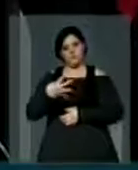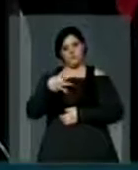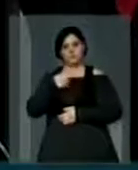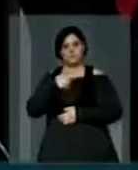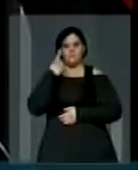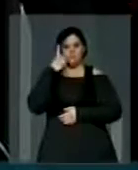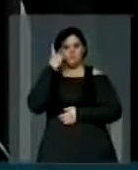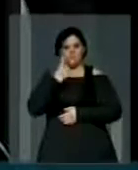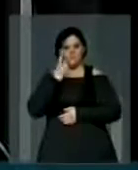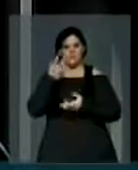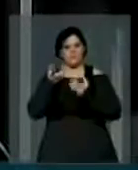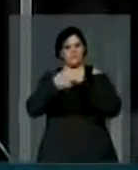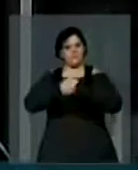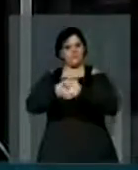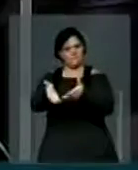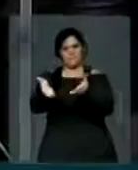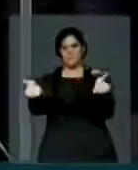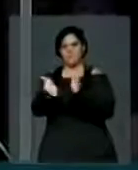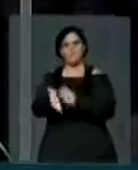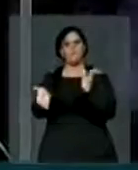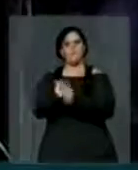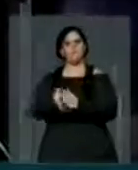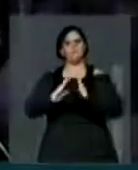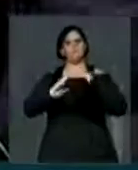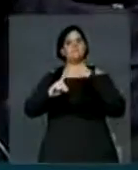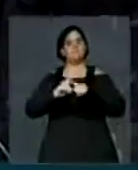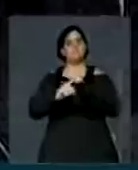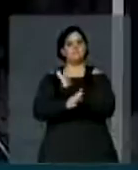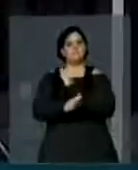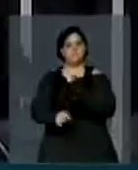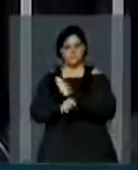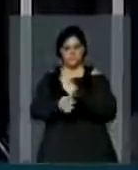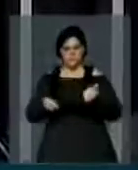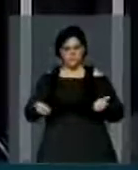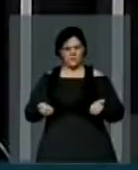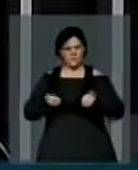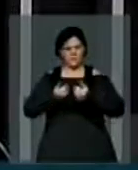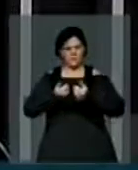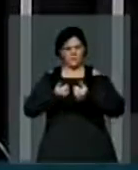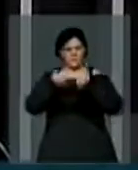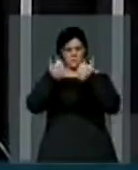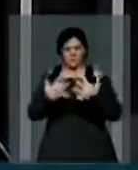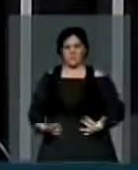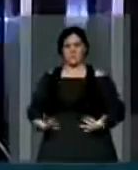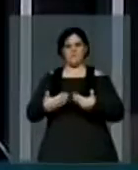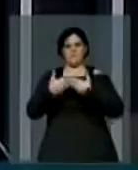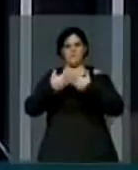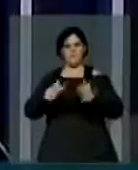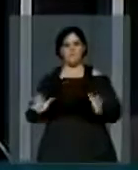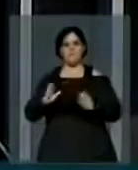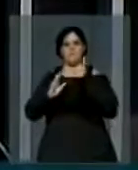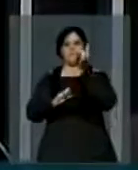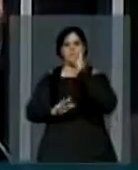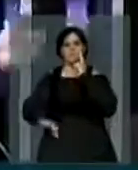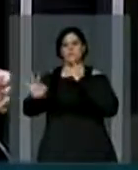dar os parabéns à nossa Igreja Batista, colocar as portas abertas desses deputados federais, para que possamos